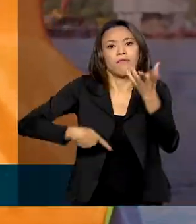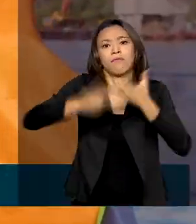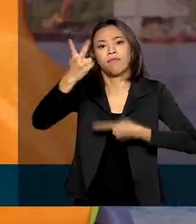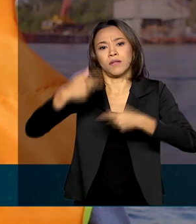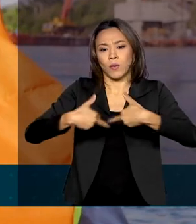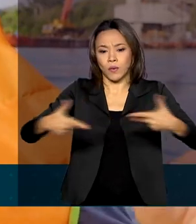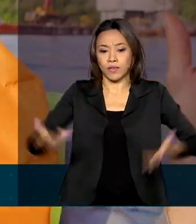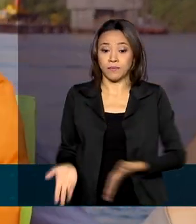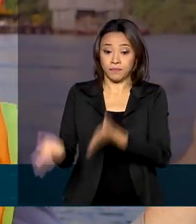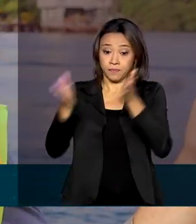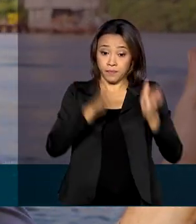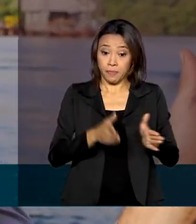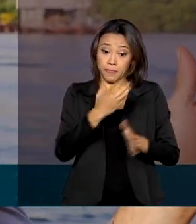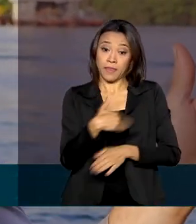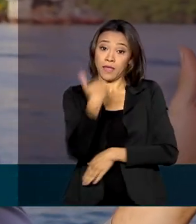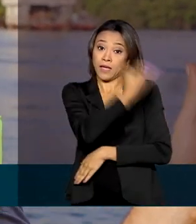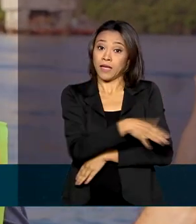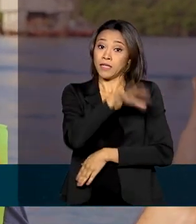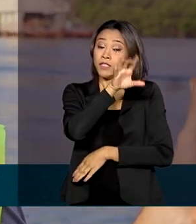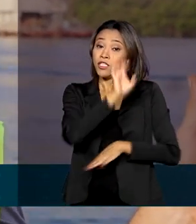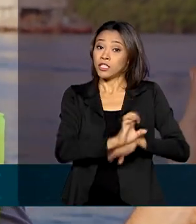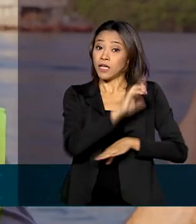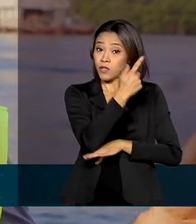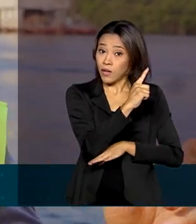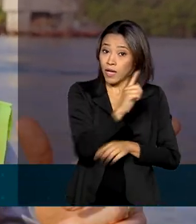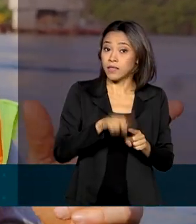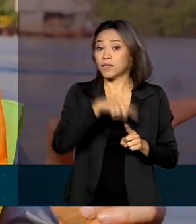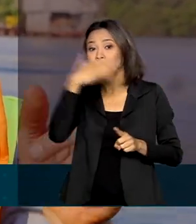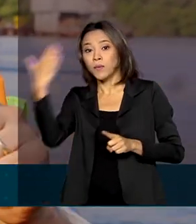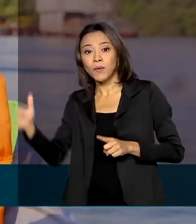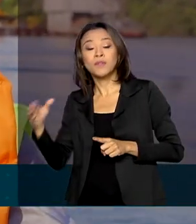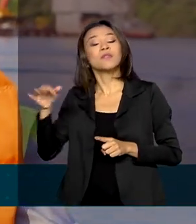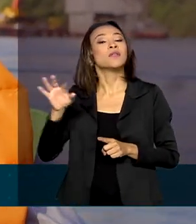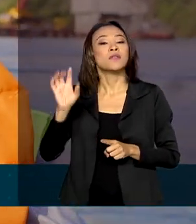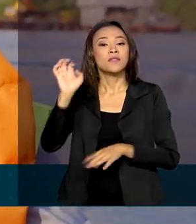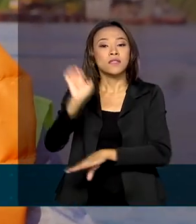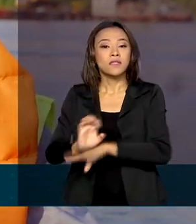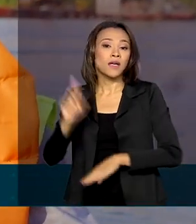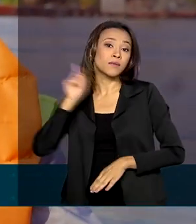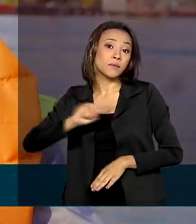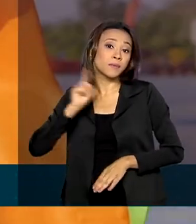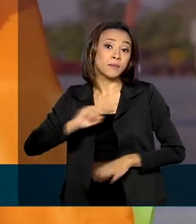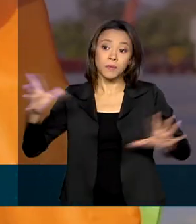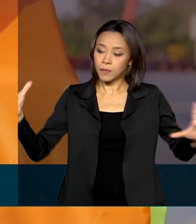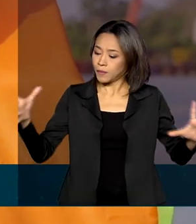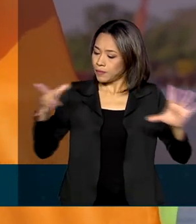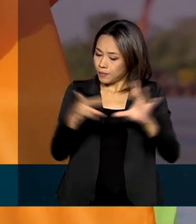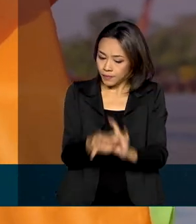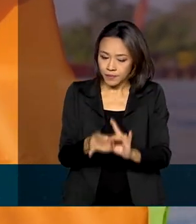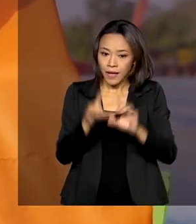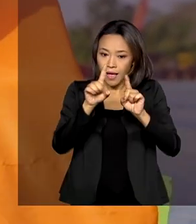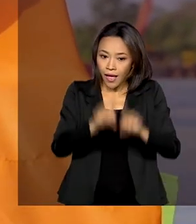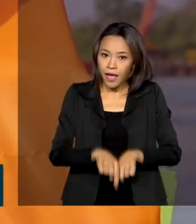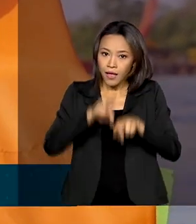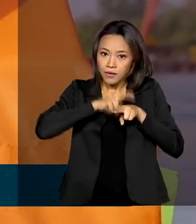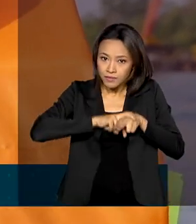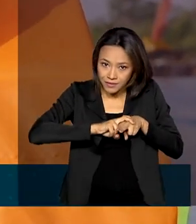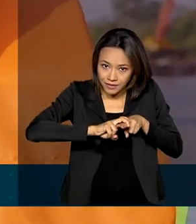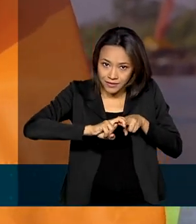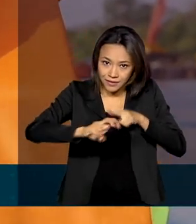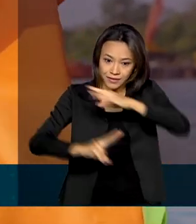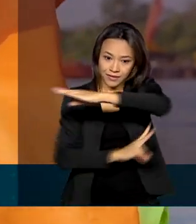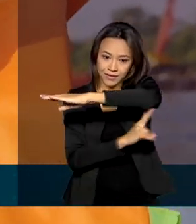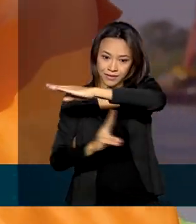a gente tem o estado de Goiás. E aqui à minha esquerda, o estado de Minas Gerais. E o que vai conectar esses dois estados em breve? É um trem que vai passar pela